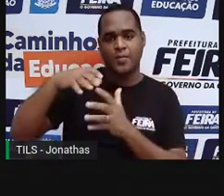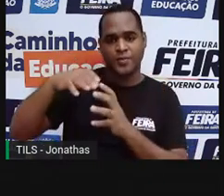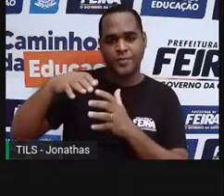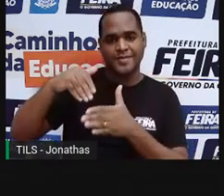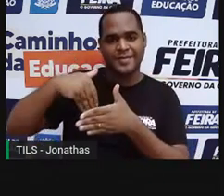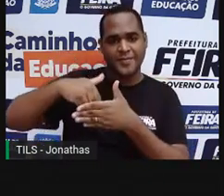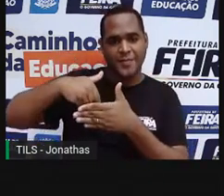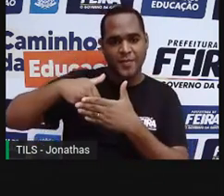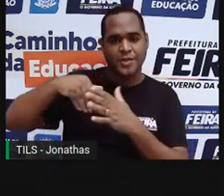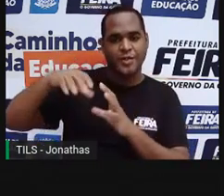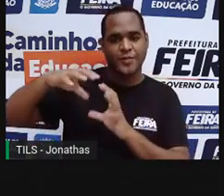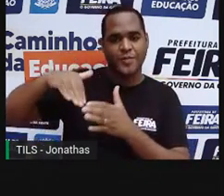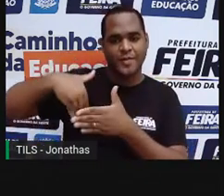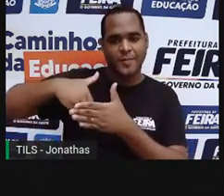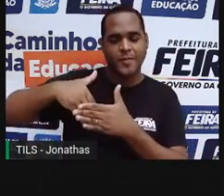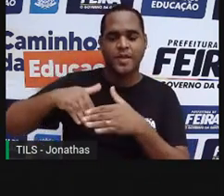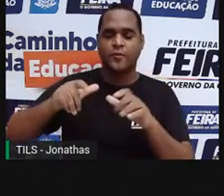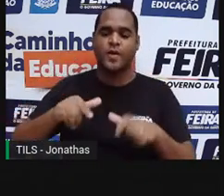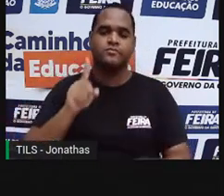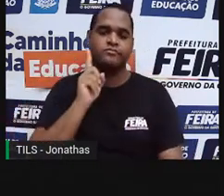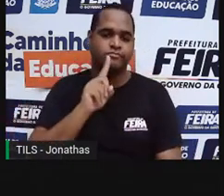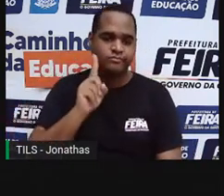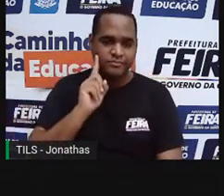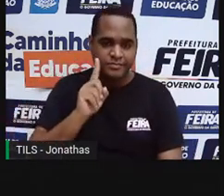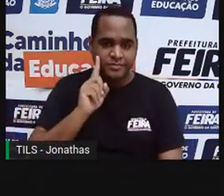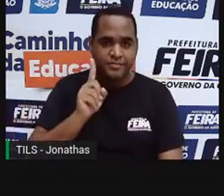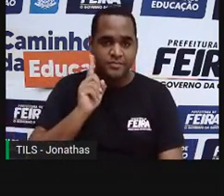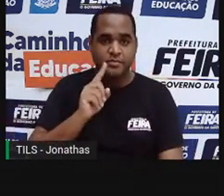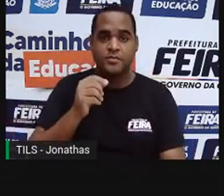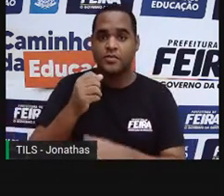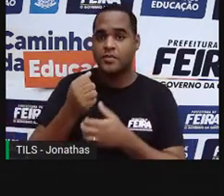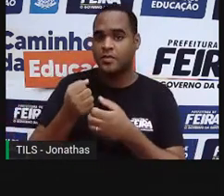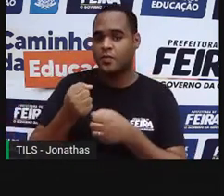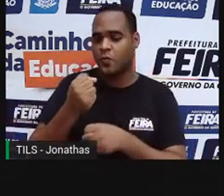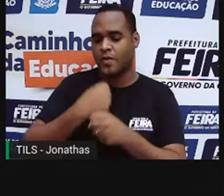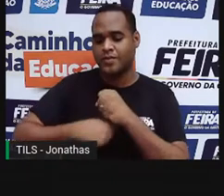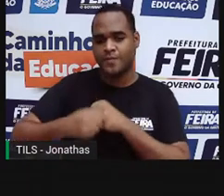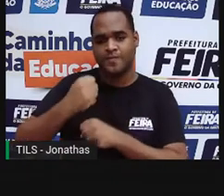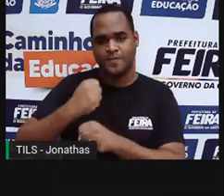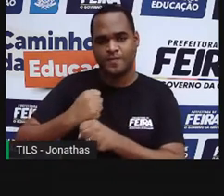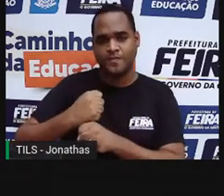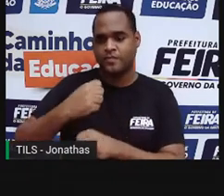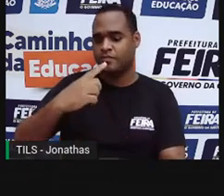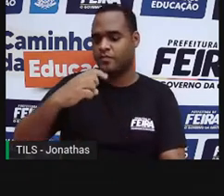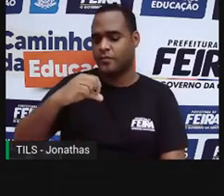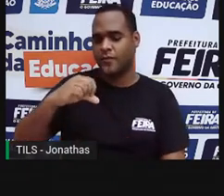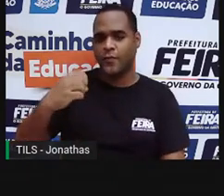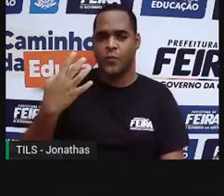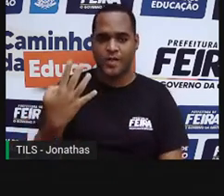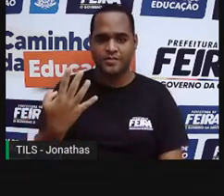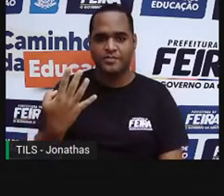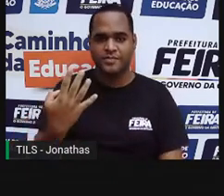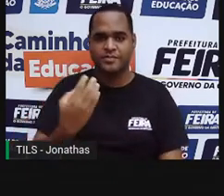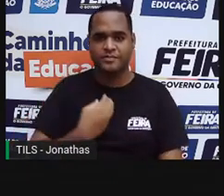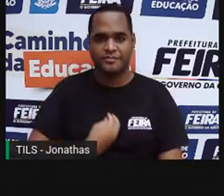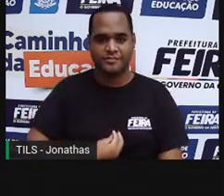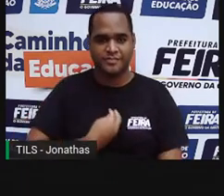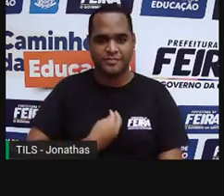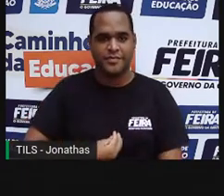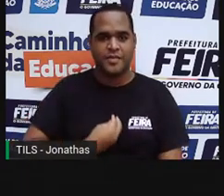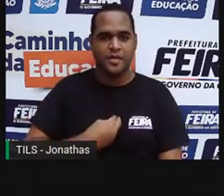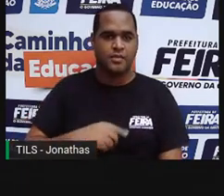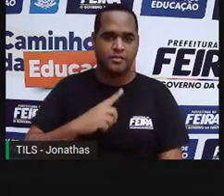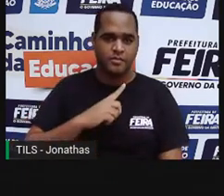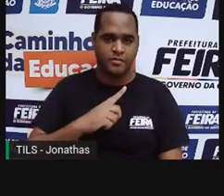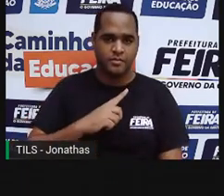aliás, a nossa não, aconteceu nos Estados Unidos, a Copa do Mundo de Futebol, de Futebol, desculpa, do ano de 1994,